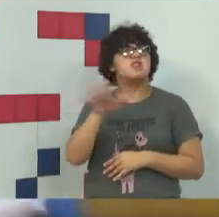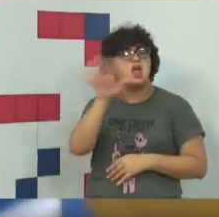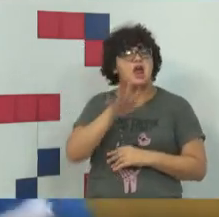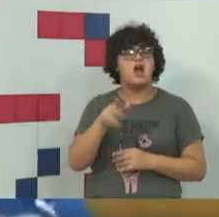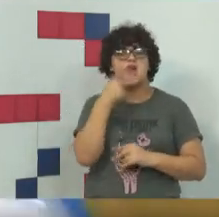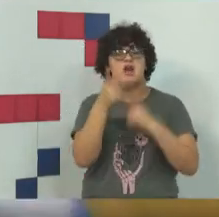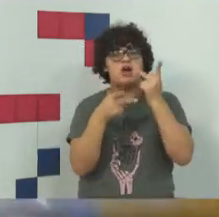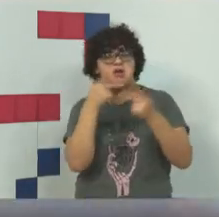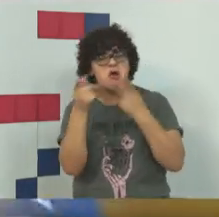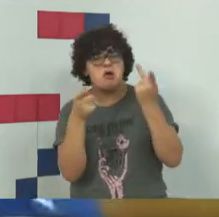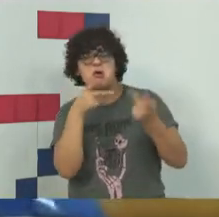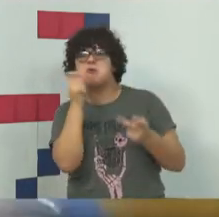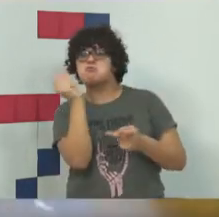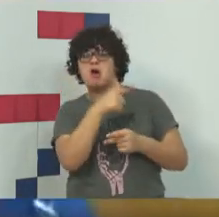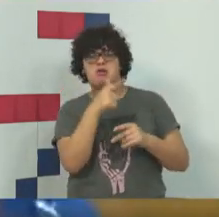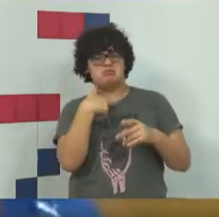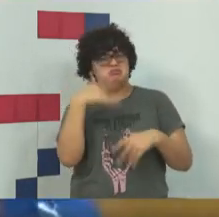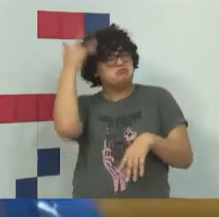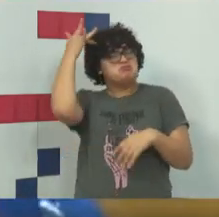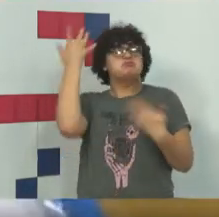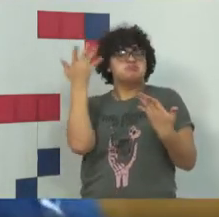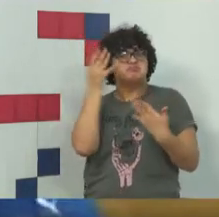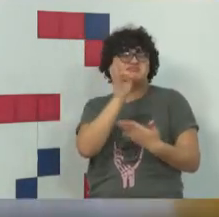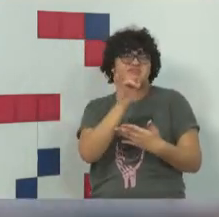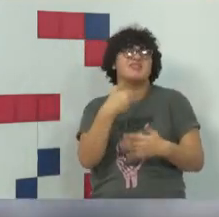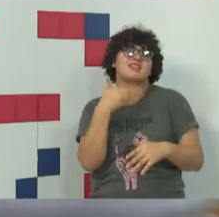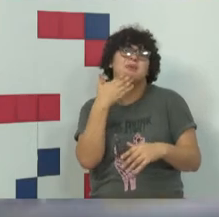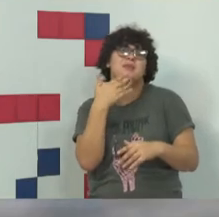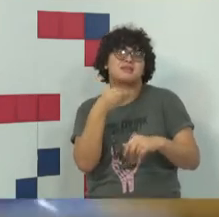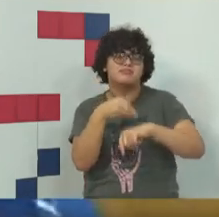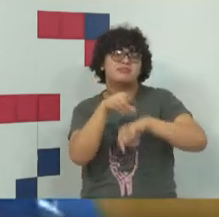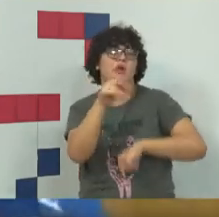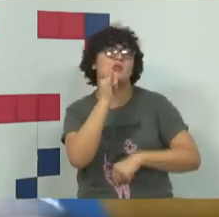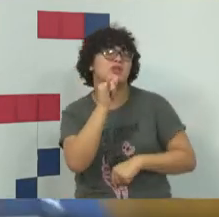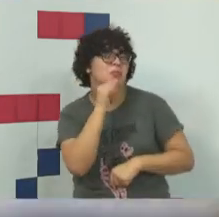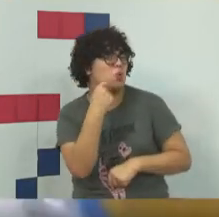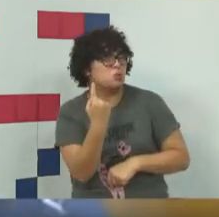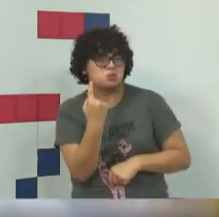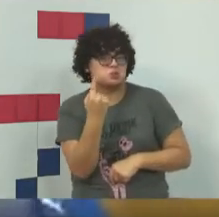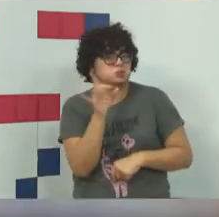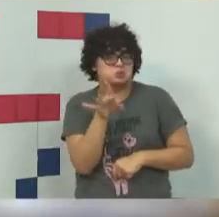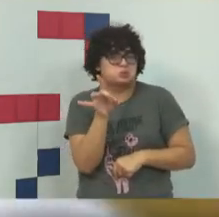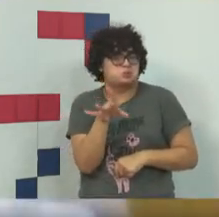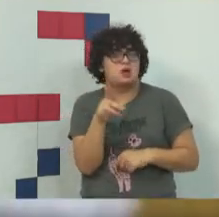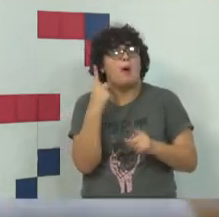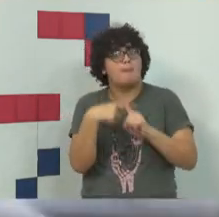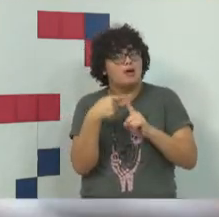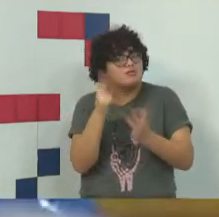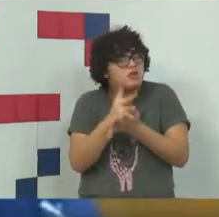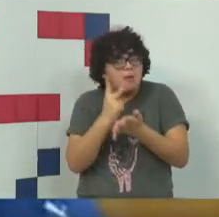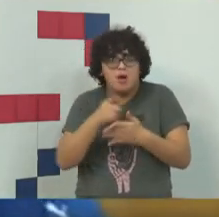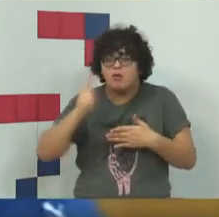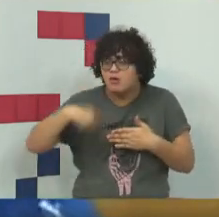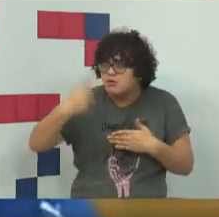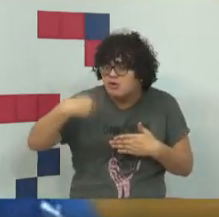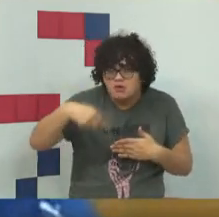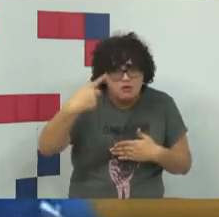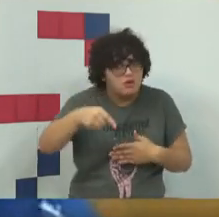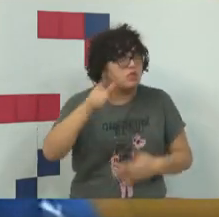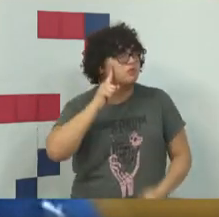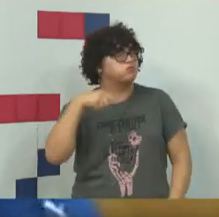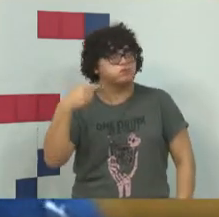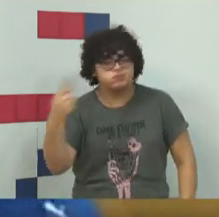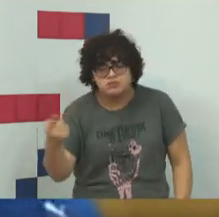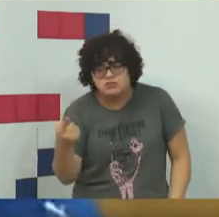absurdos, mas isso é só pra dar um exemplo, porque isso é constante, inclusive fora de